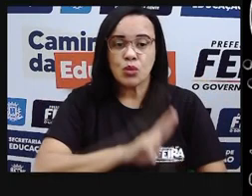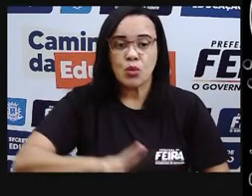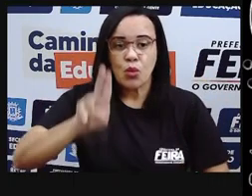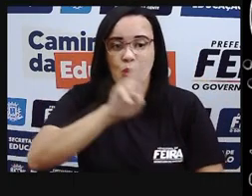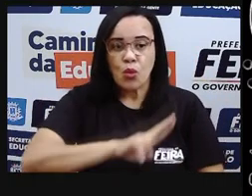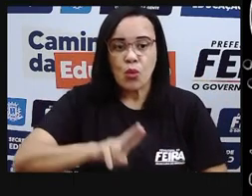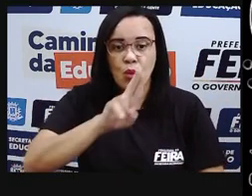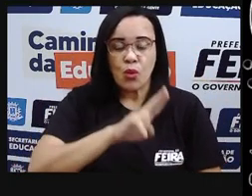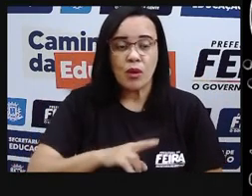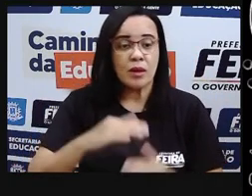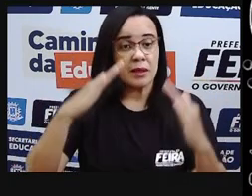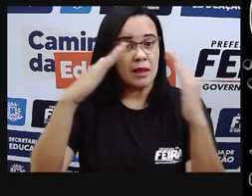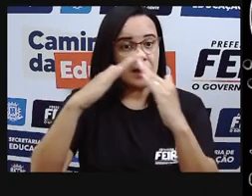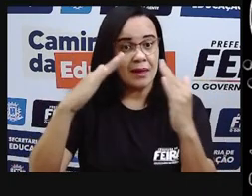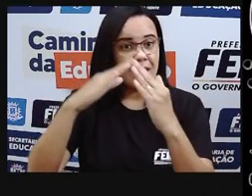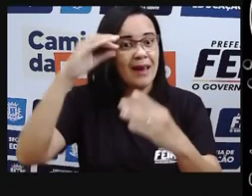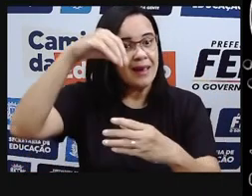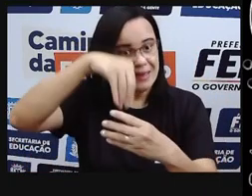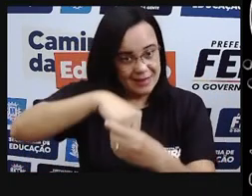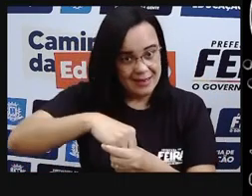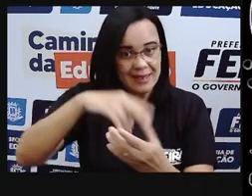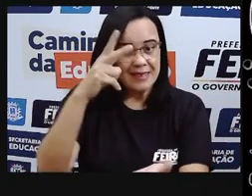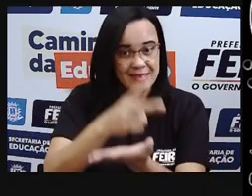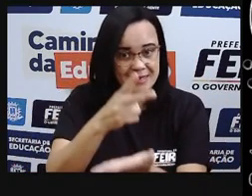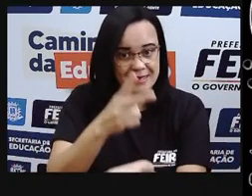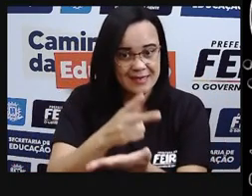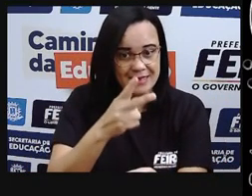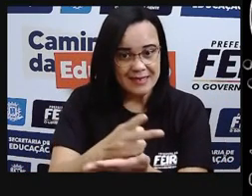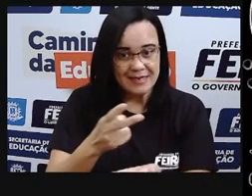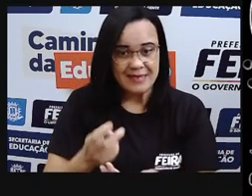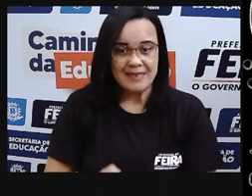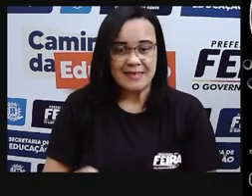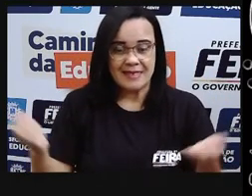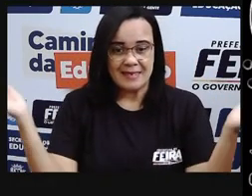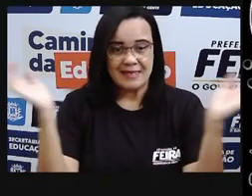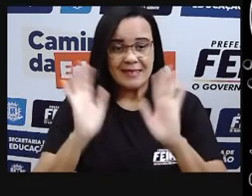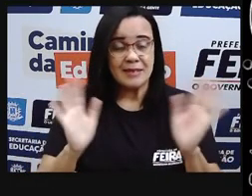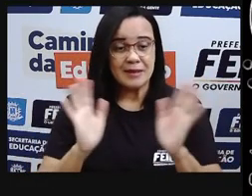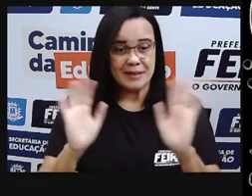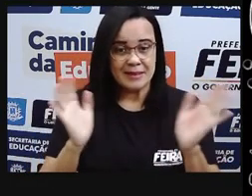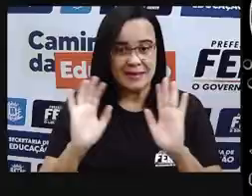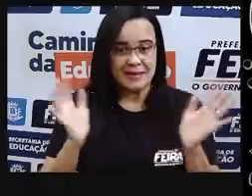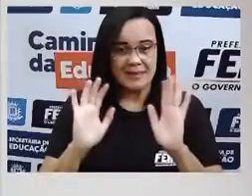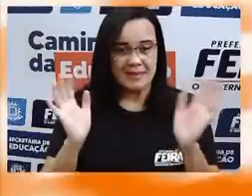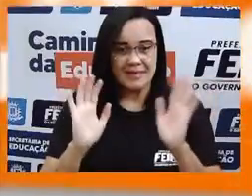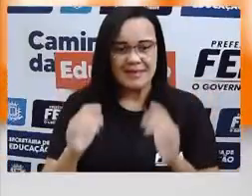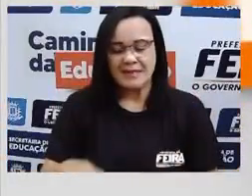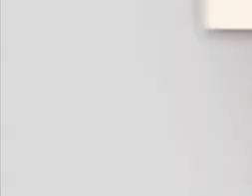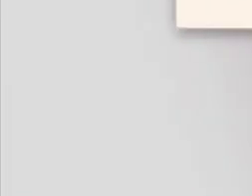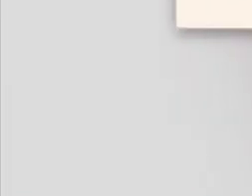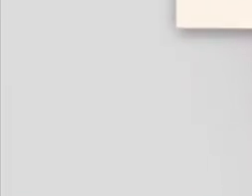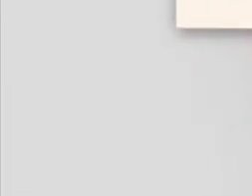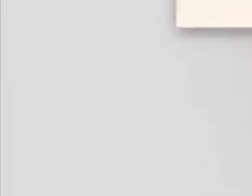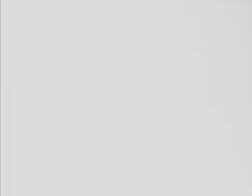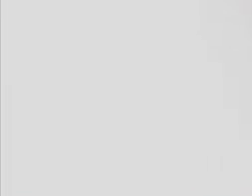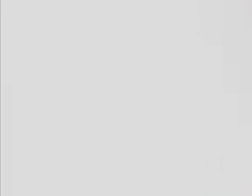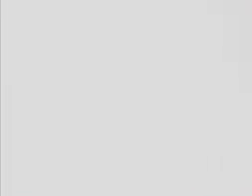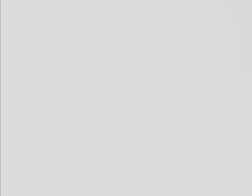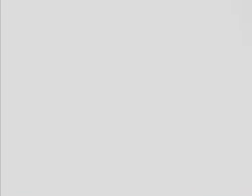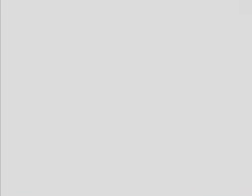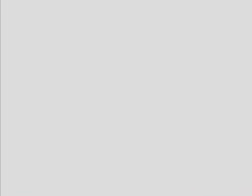né, se puder, fique em casa. Qualquer dúvida, entre contato comigo pelas redes sociais. Até mais! Tchau!